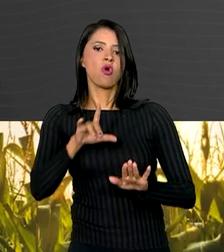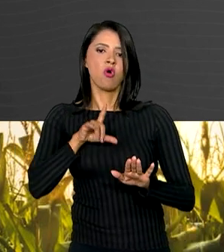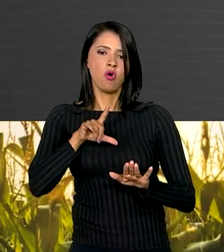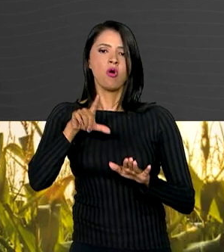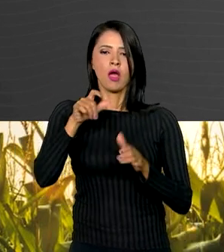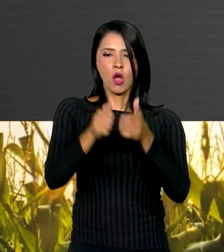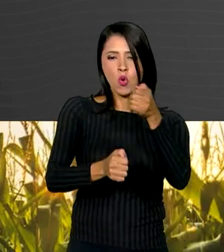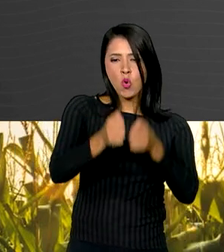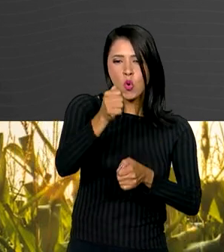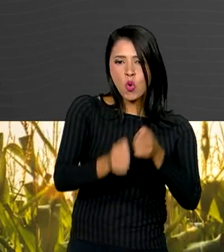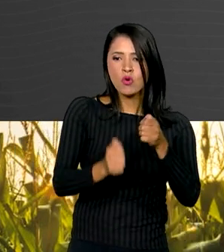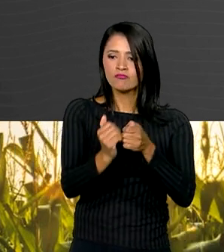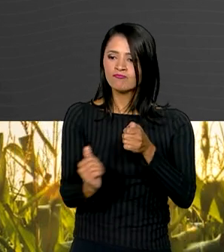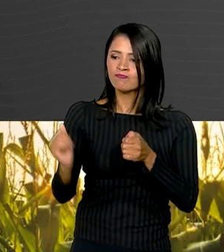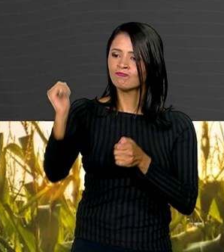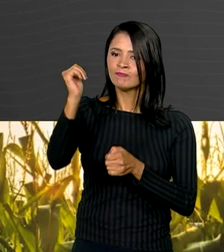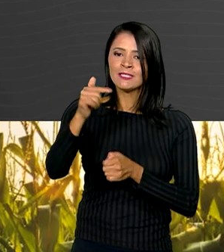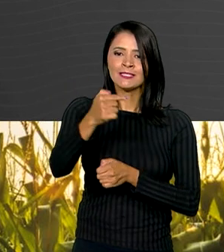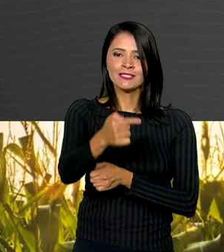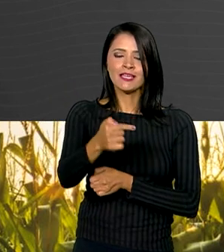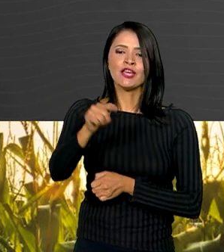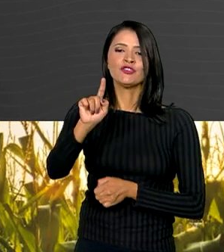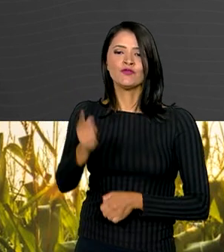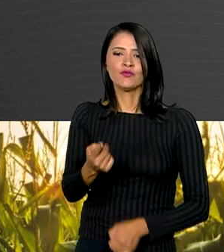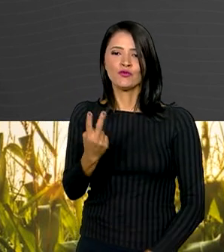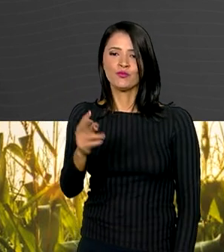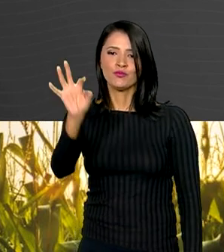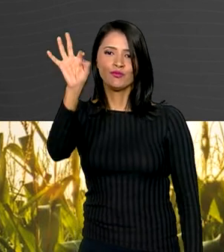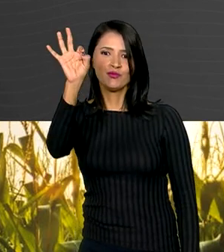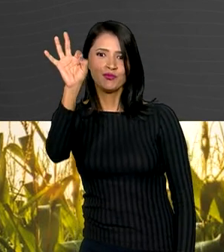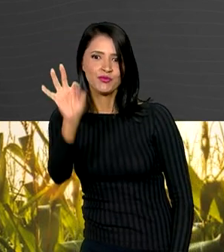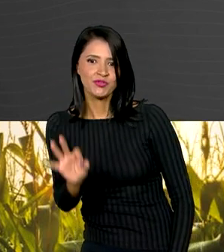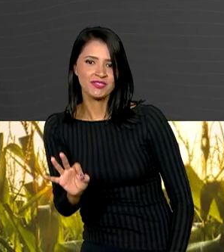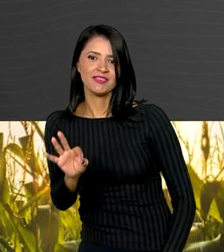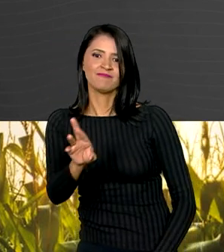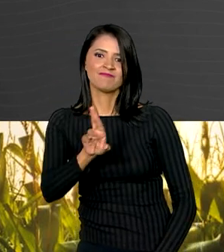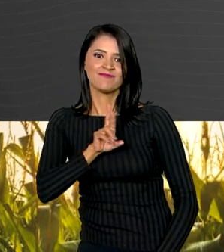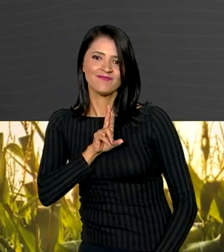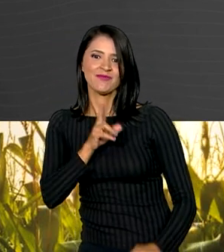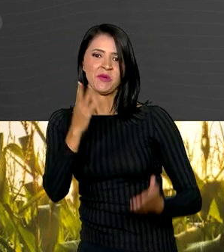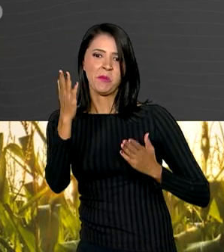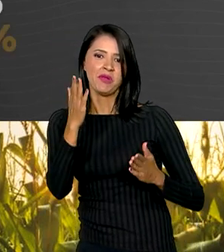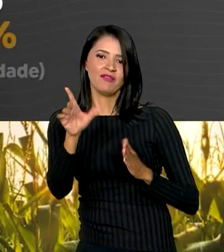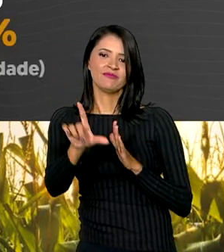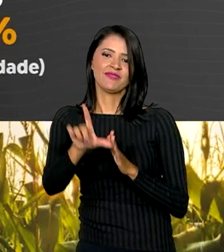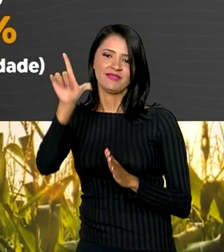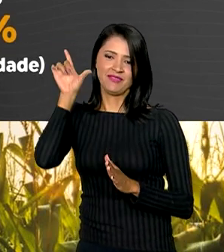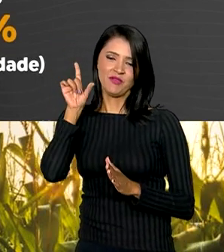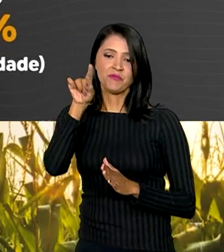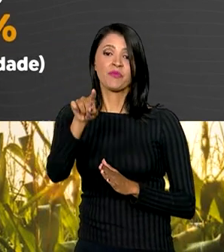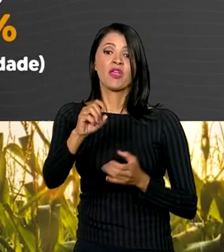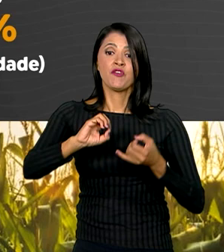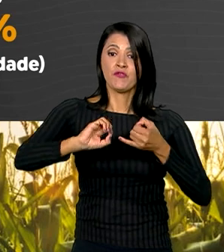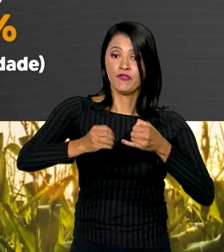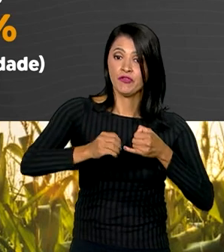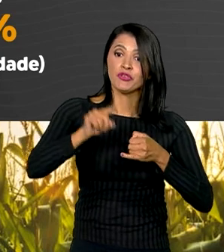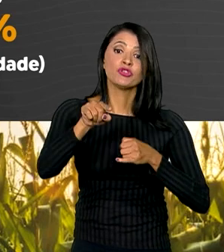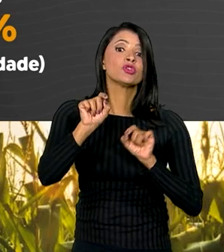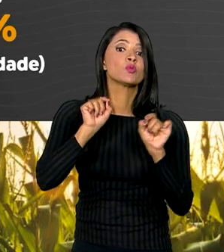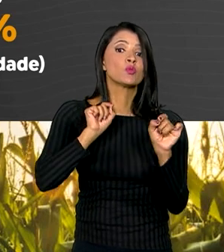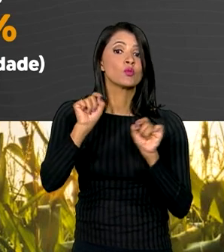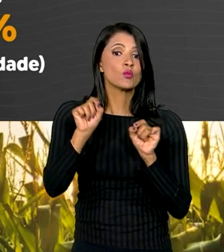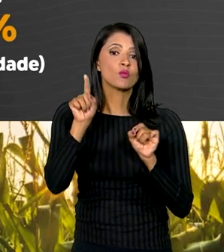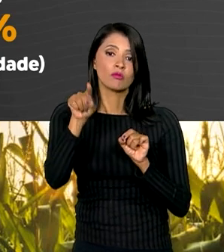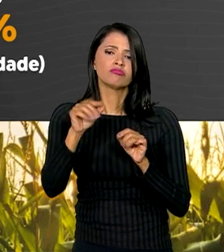arroz deve superar em 7,2% o resultado da safra passada. Para o feijão, a expectativa